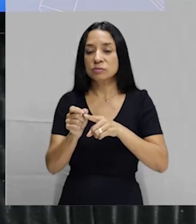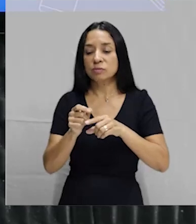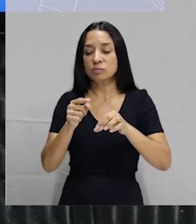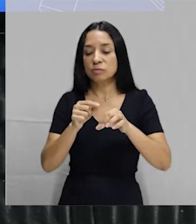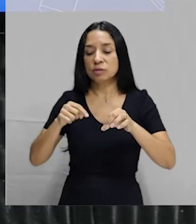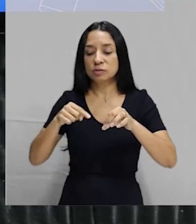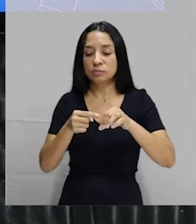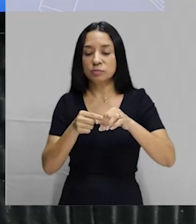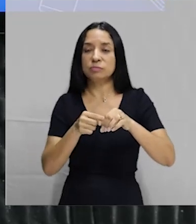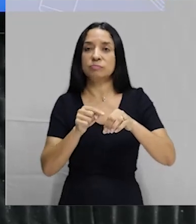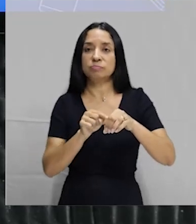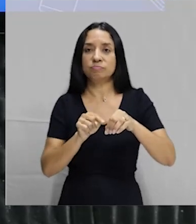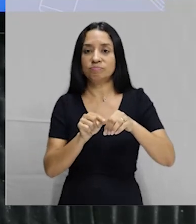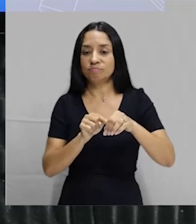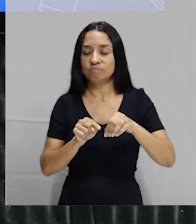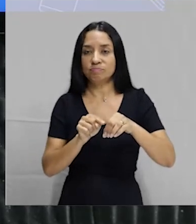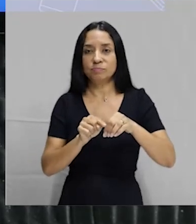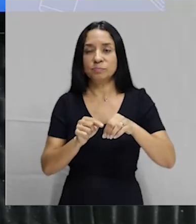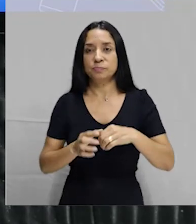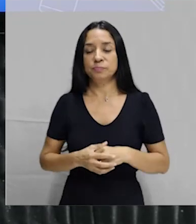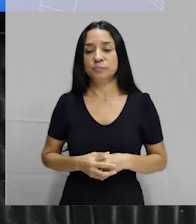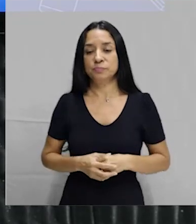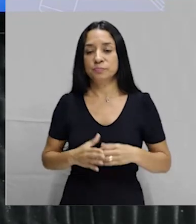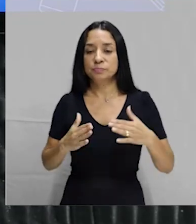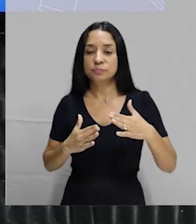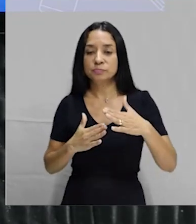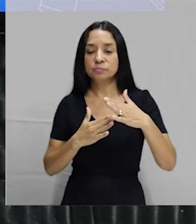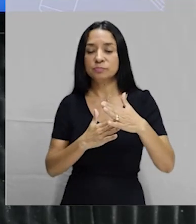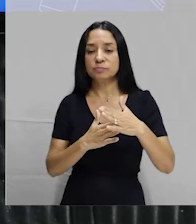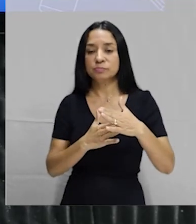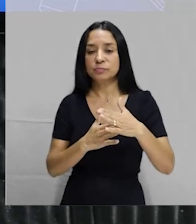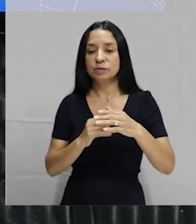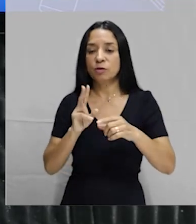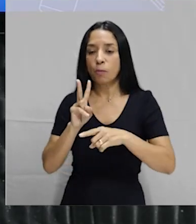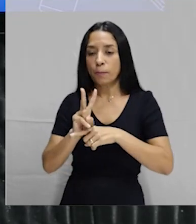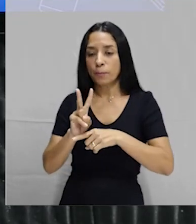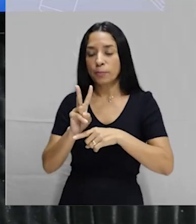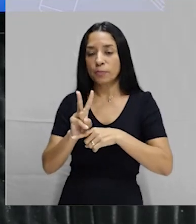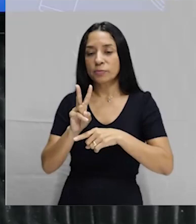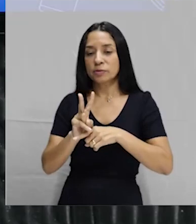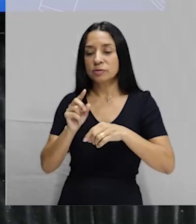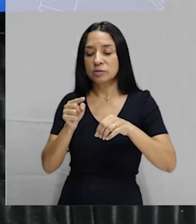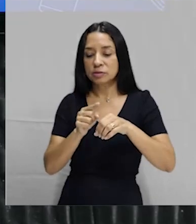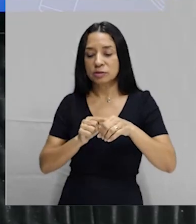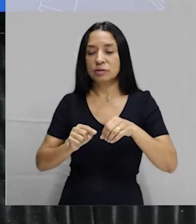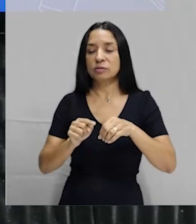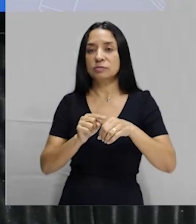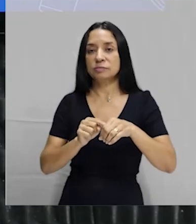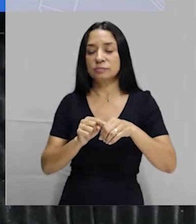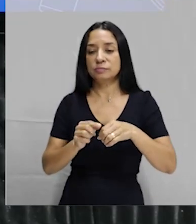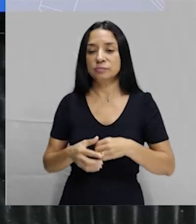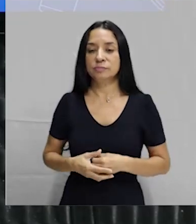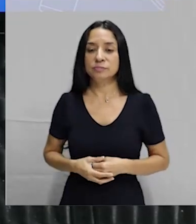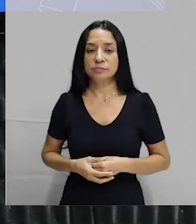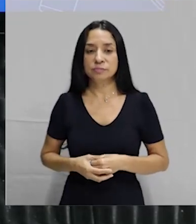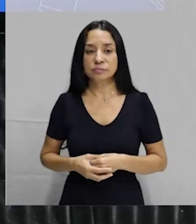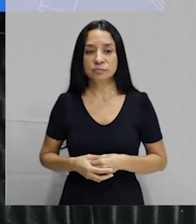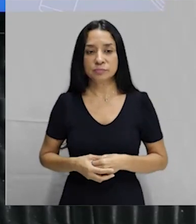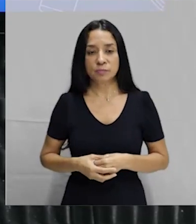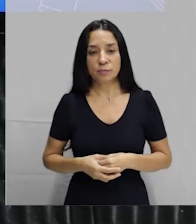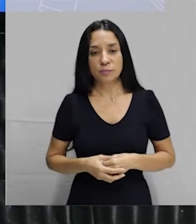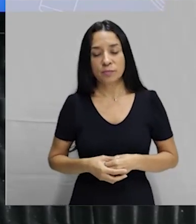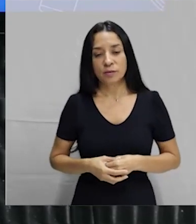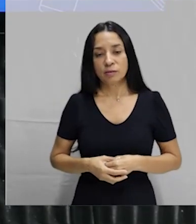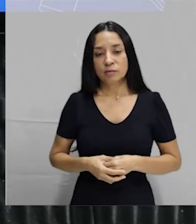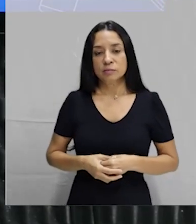espermatozoide, ele não vai ultrapassar essa barreira que vai proteger a entrada do útero. Tá, pessoal? É um método